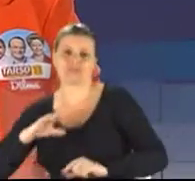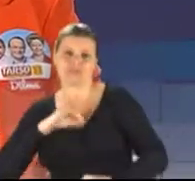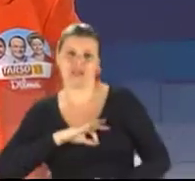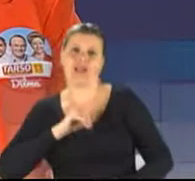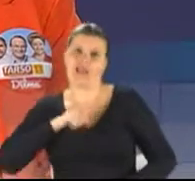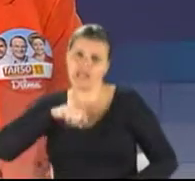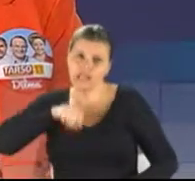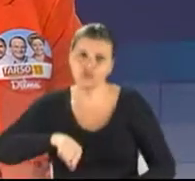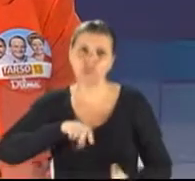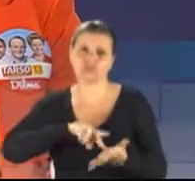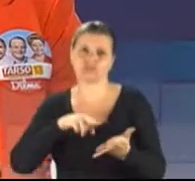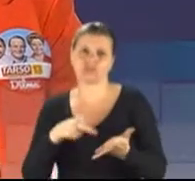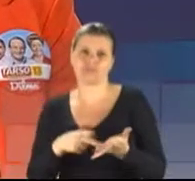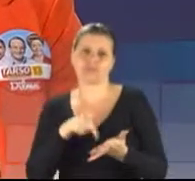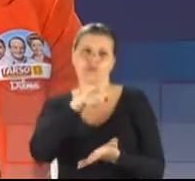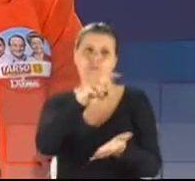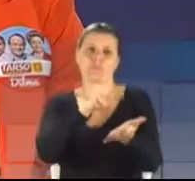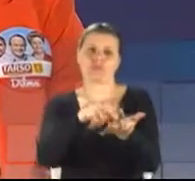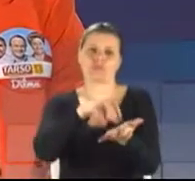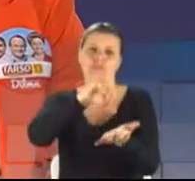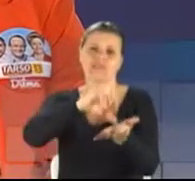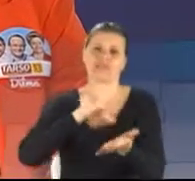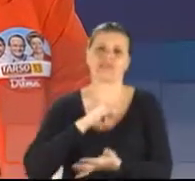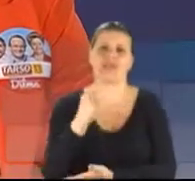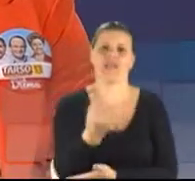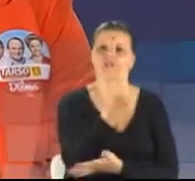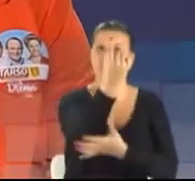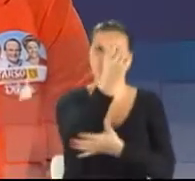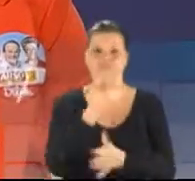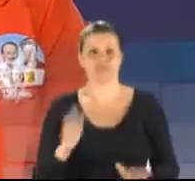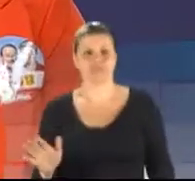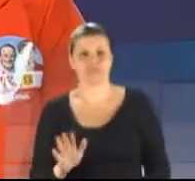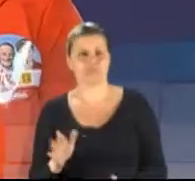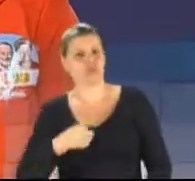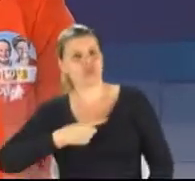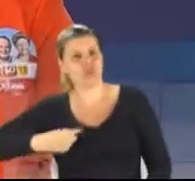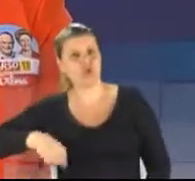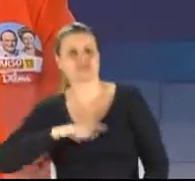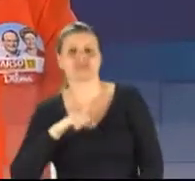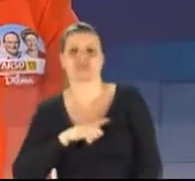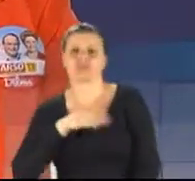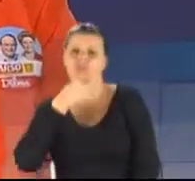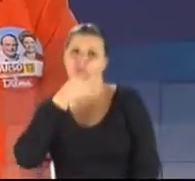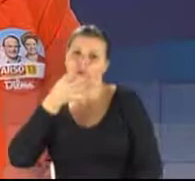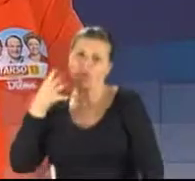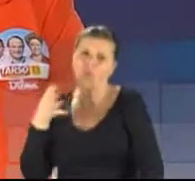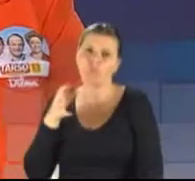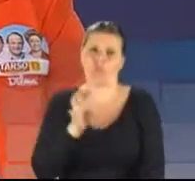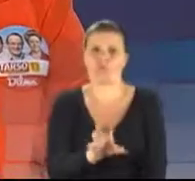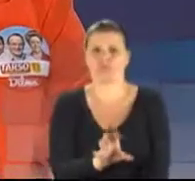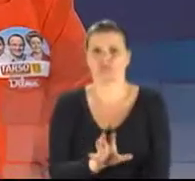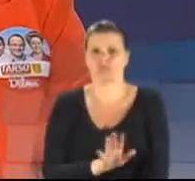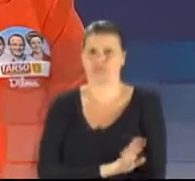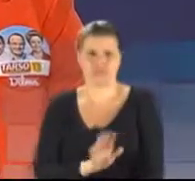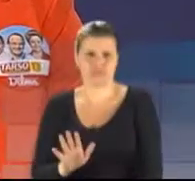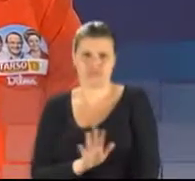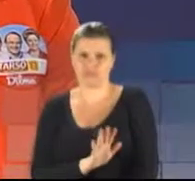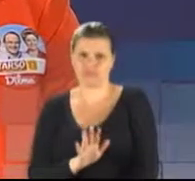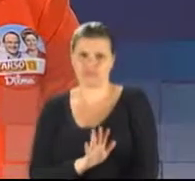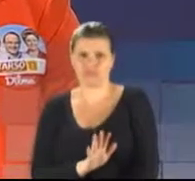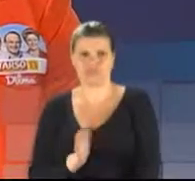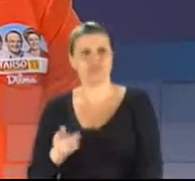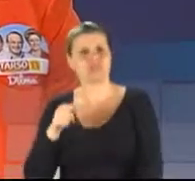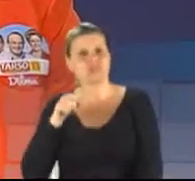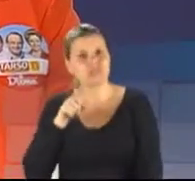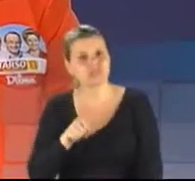Banco Central. Nós reafirmamos esta opinião contrária ao que está sendo dito, porque isso é central e isso diz